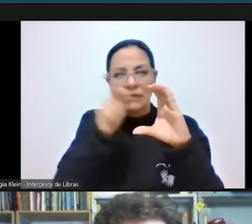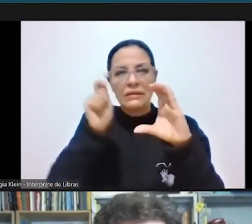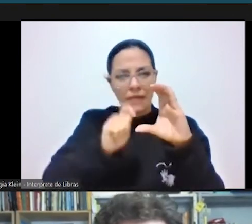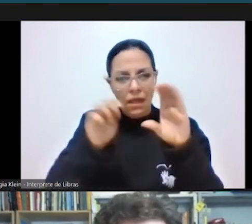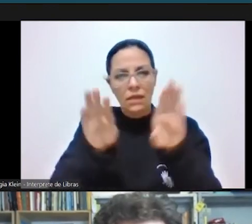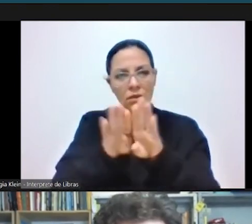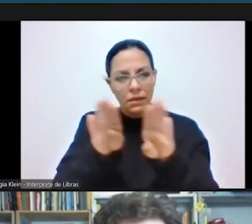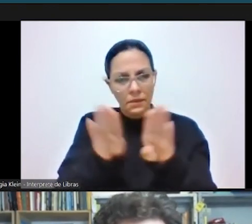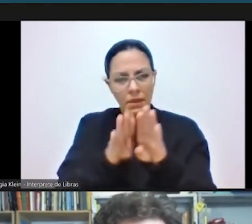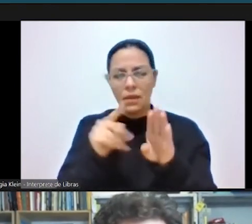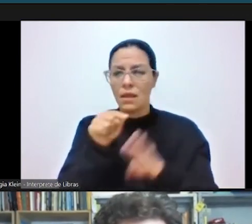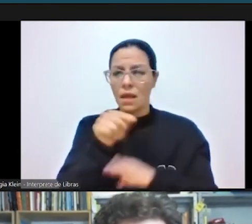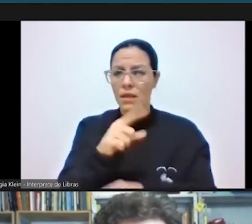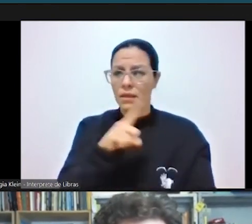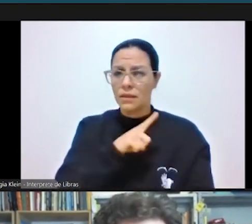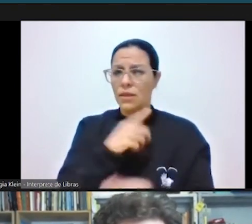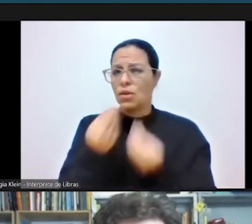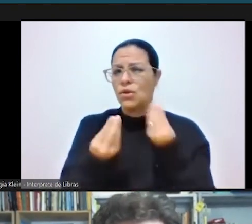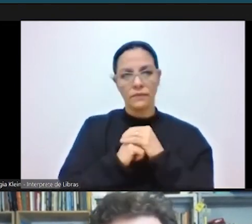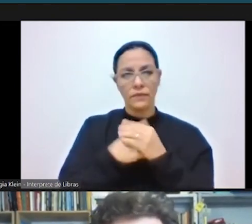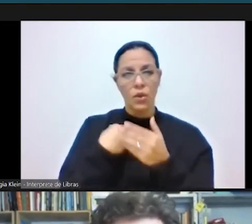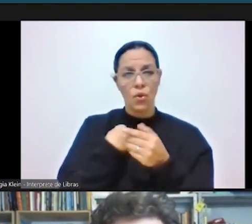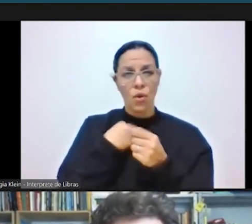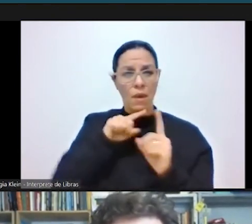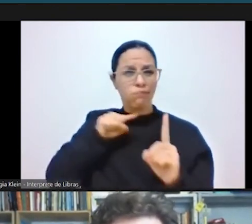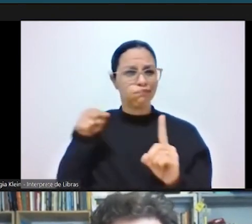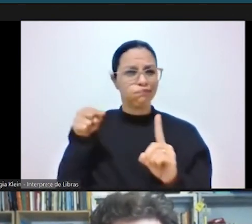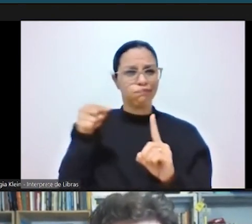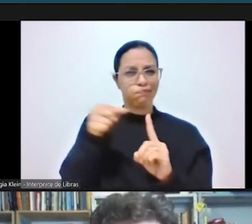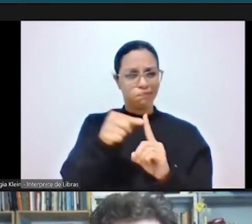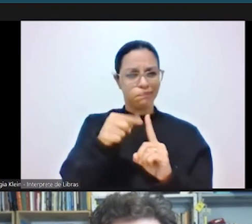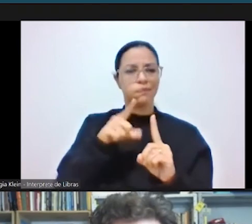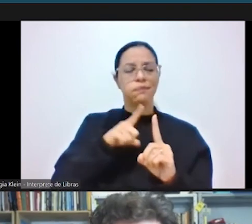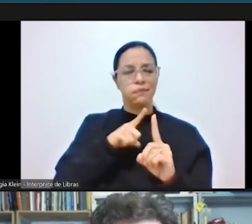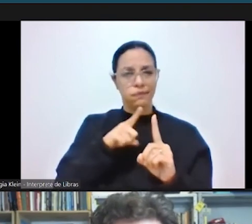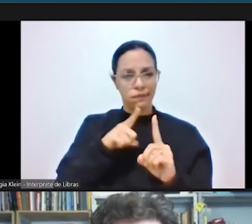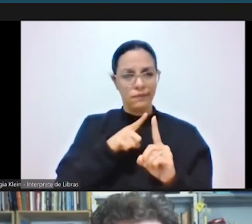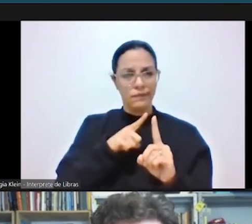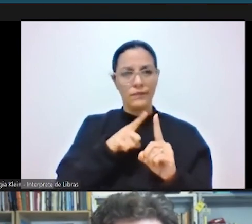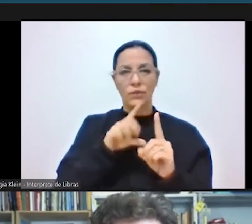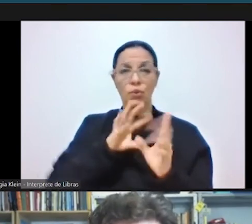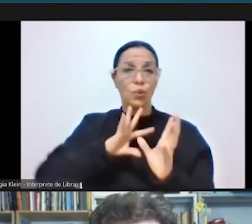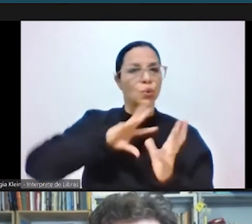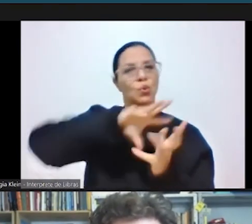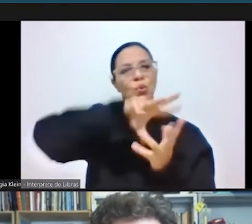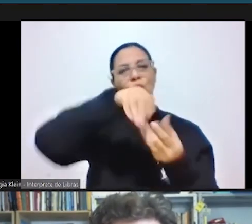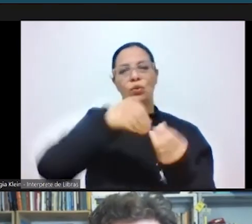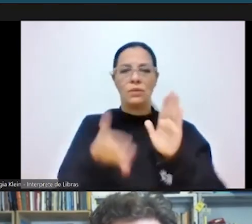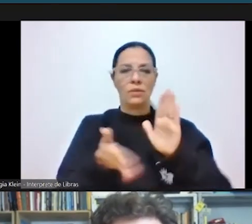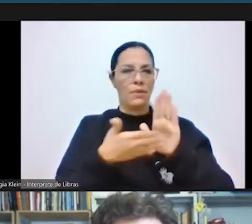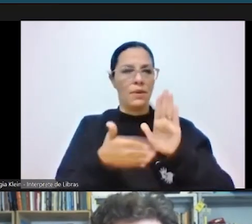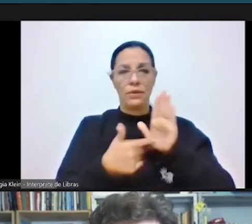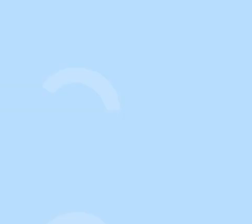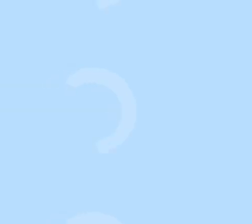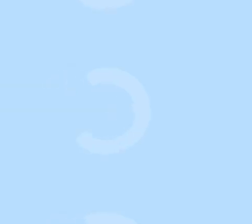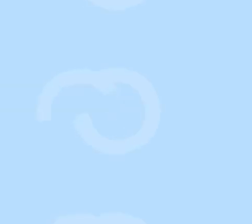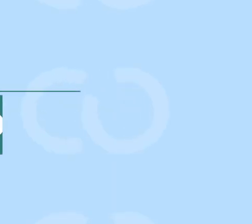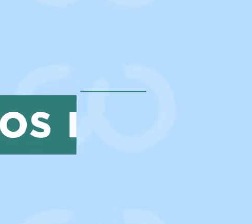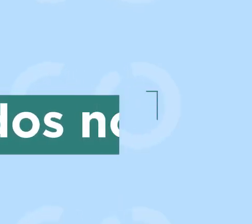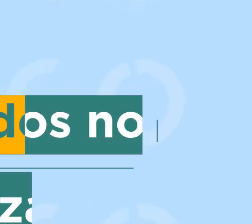né? Fica inteiramente convergindo com todas as propostas que foram colocadas.